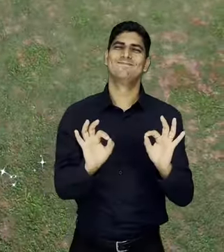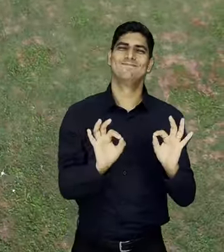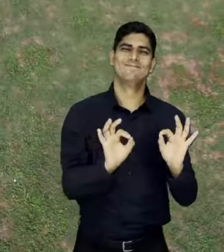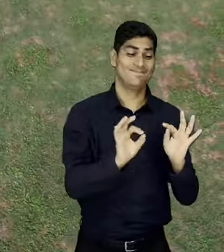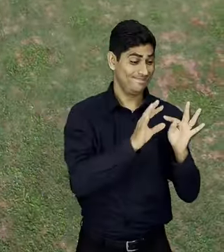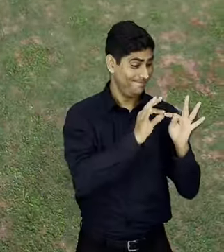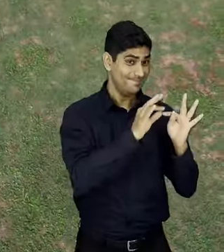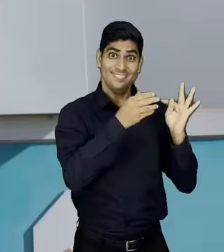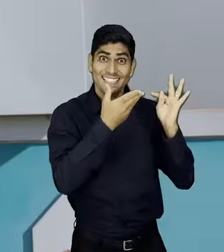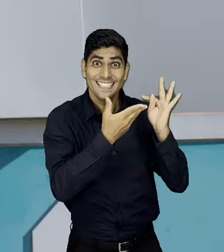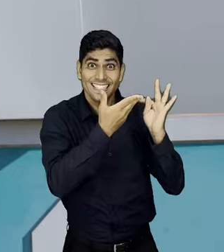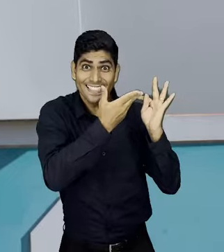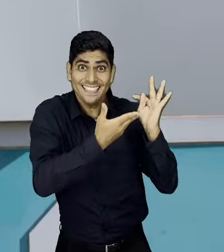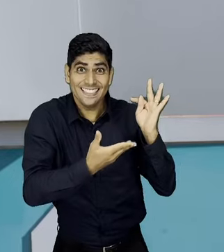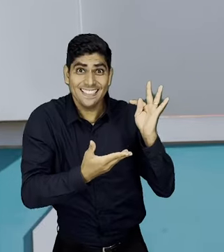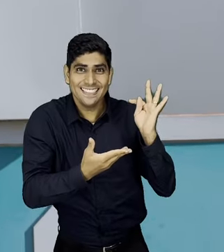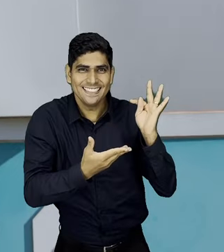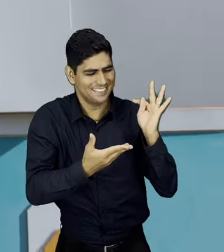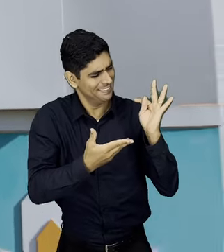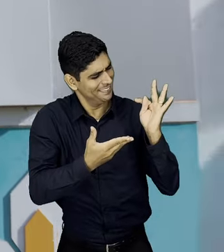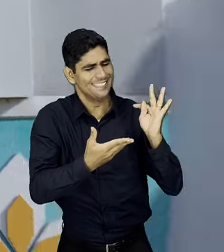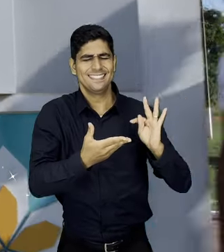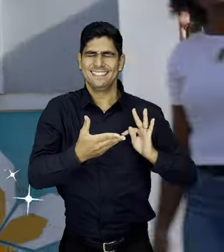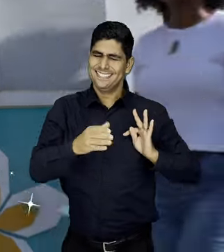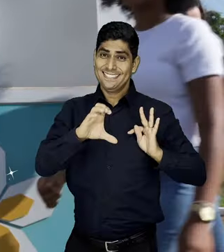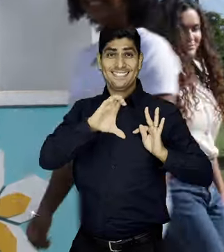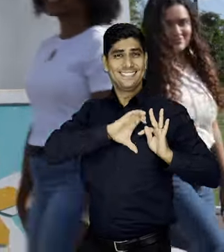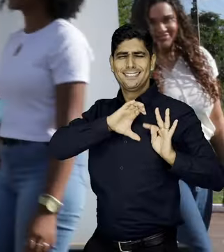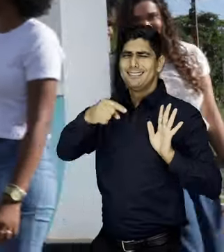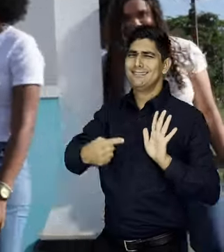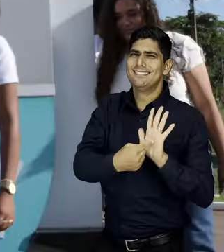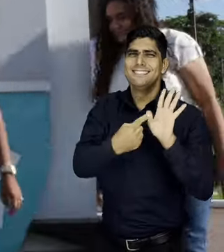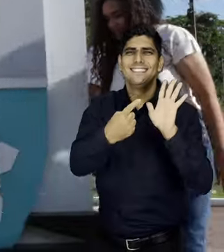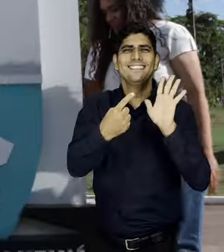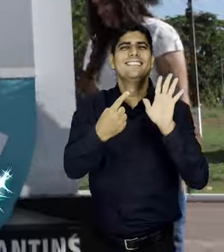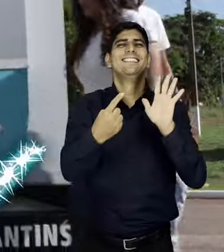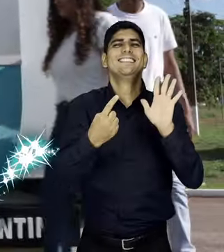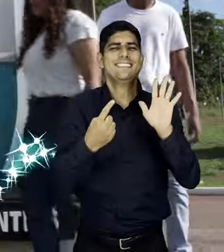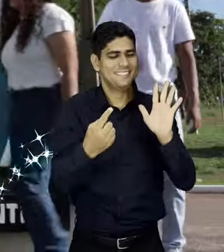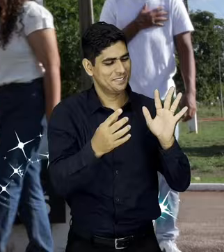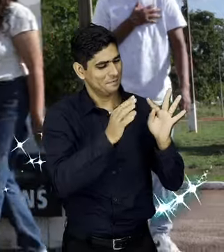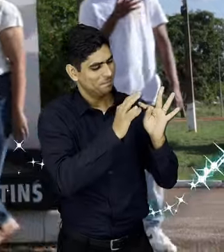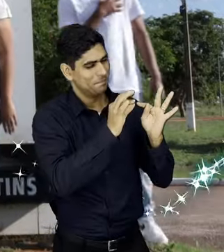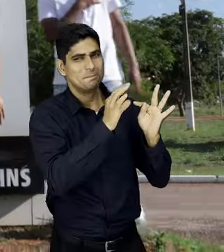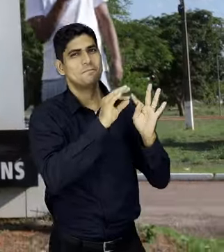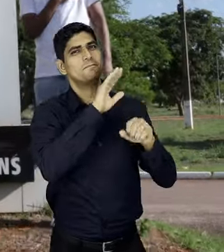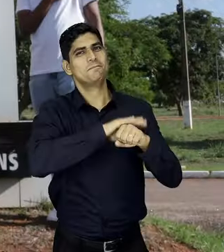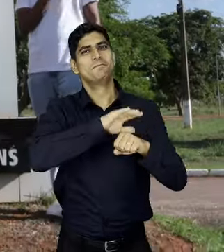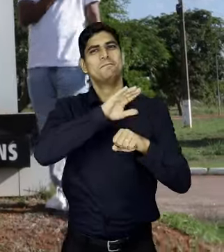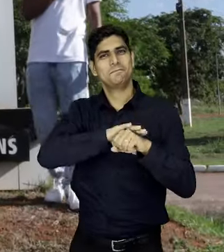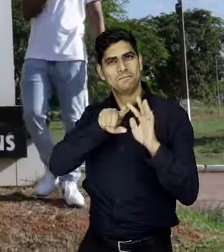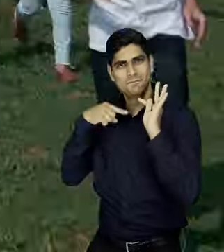A UFD está na nossa frente A UFD atinge o